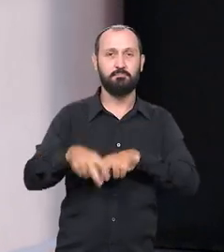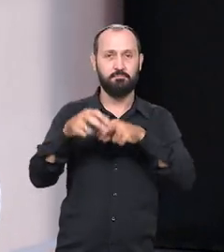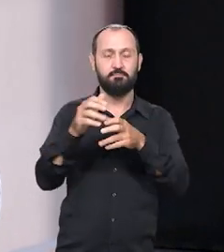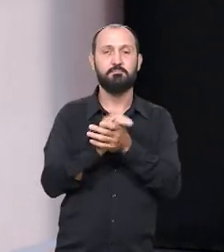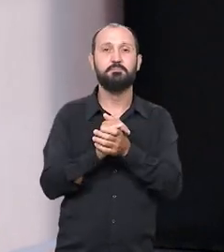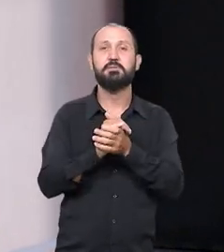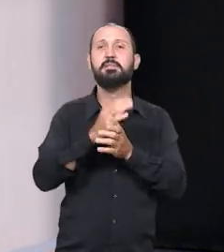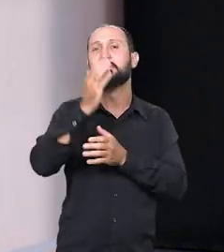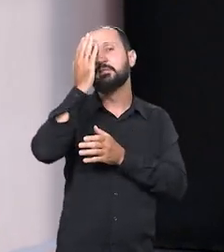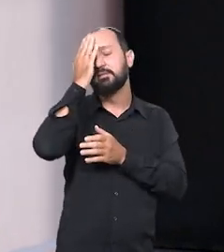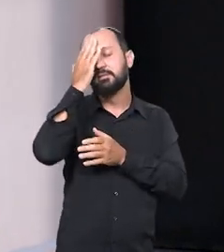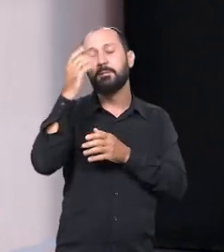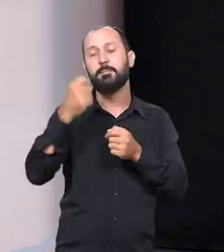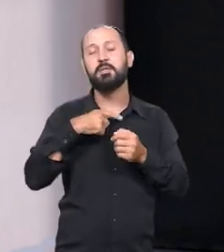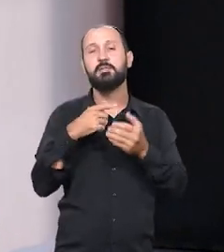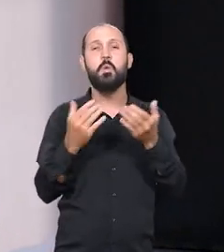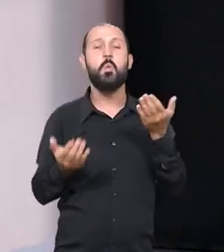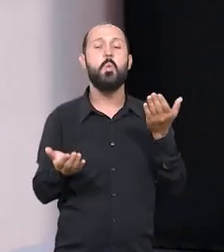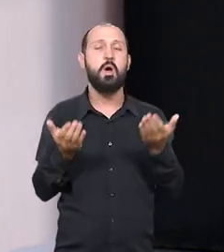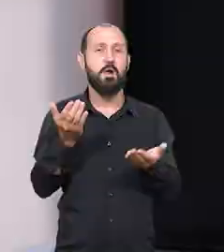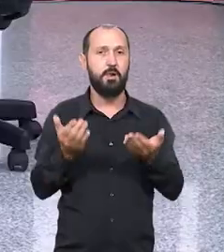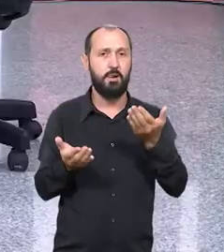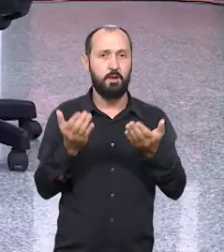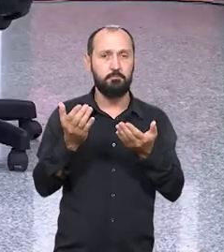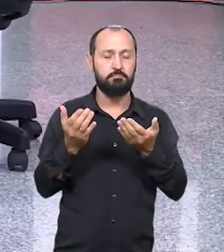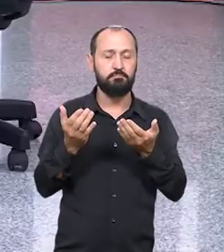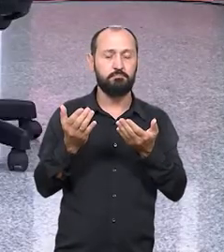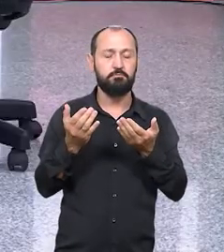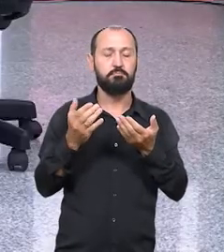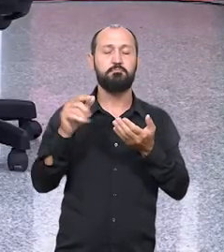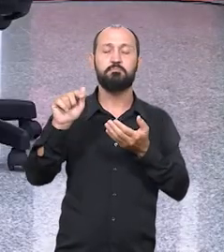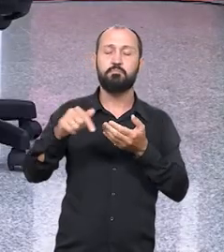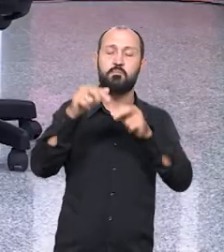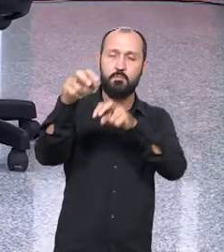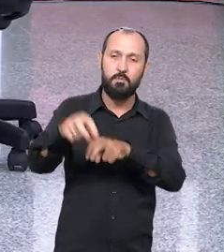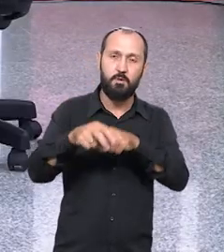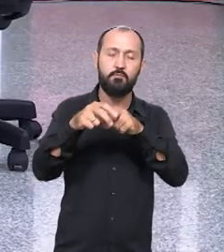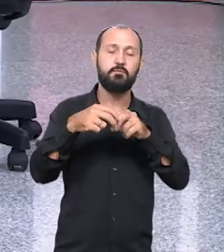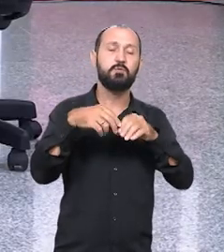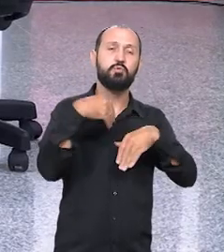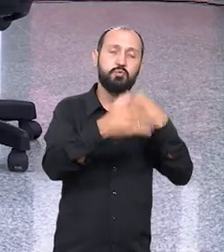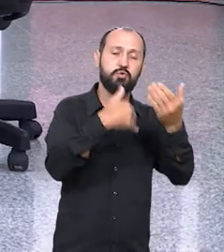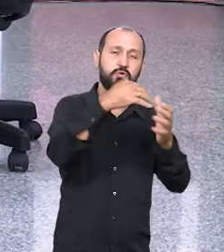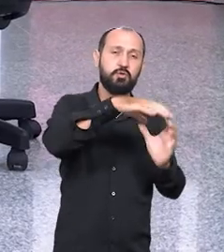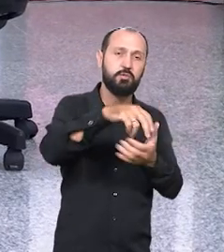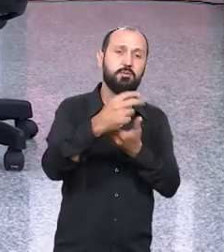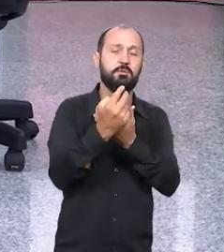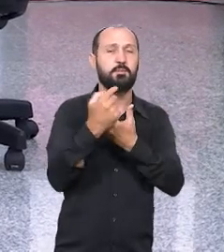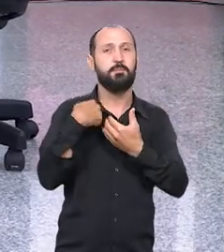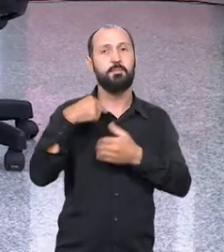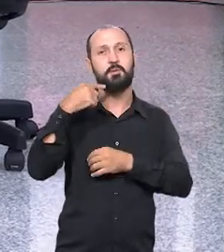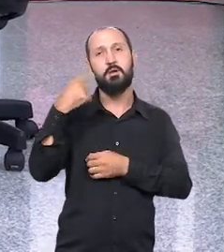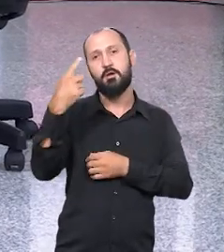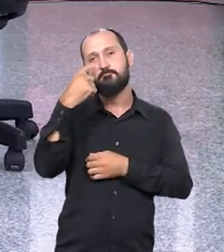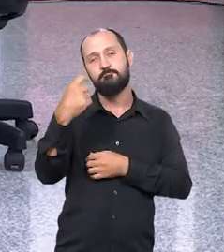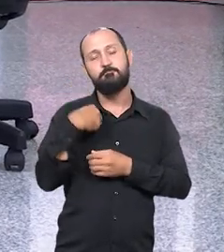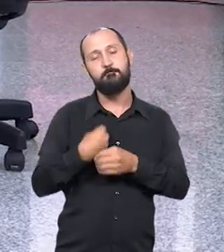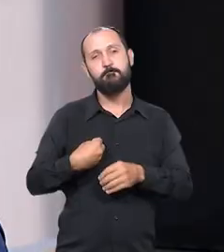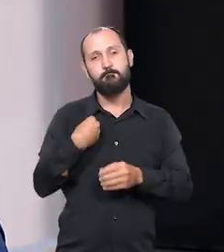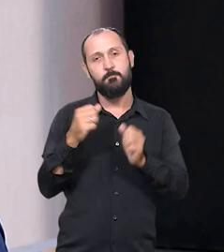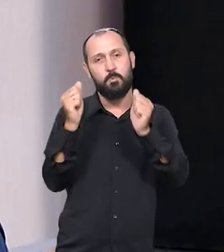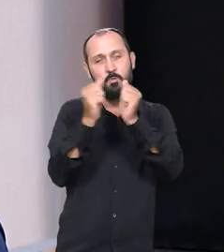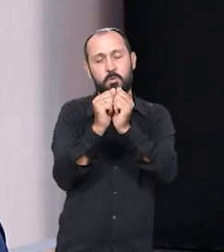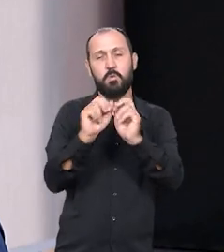nós entendemos que tem que haver um equilíbrio do produtor e do desenvolvimento sustentável. Essa é a minha intenção de participar dessa comissão do meio